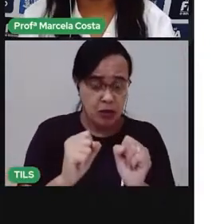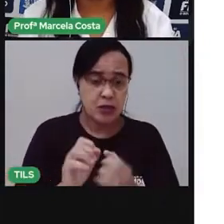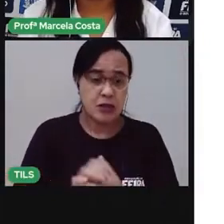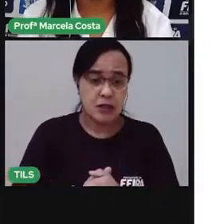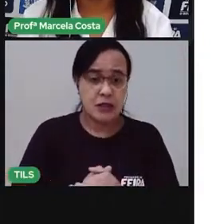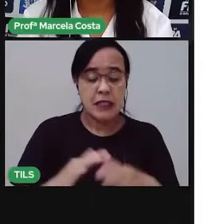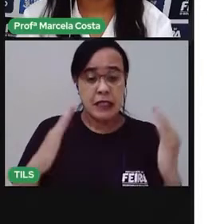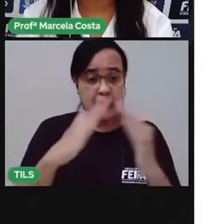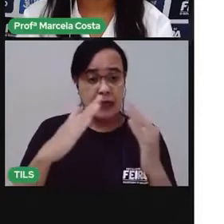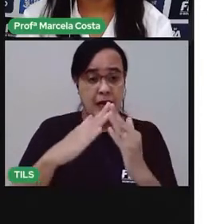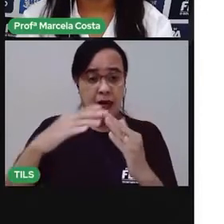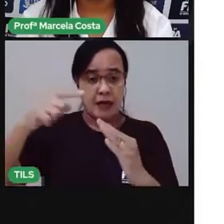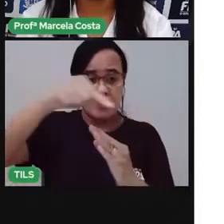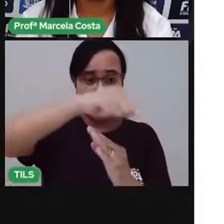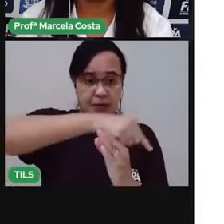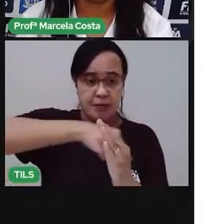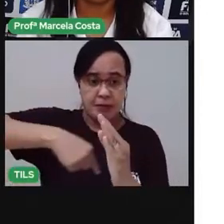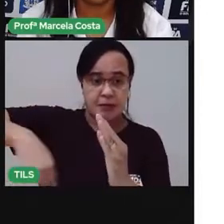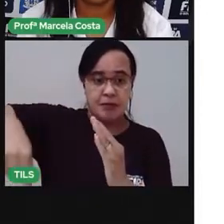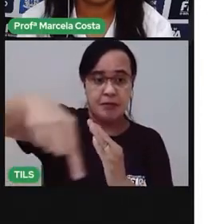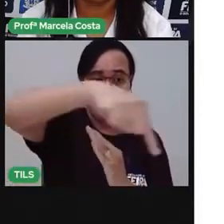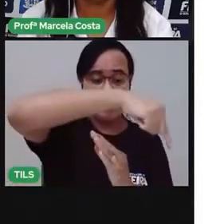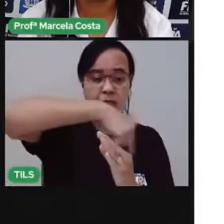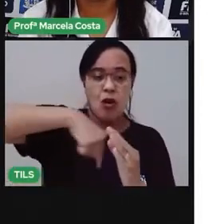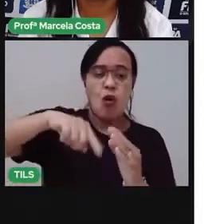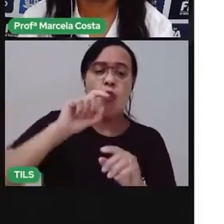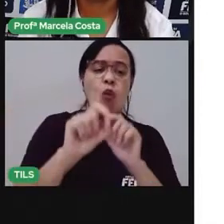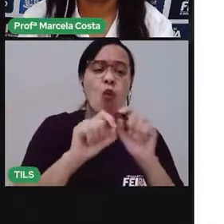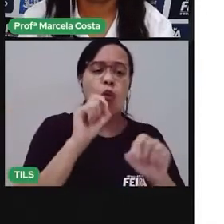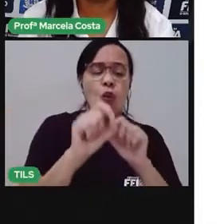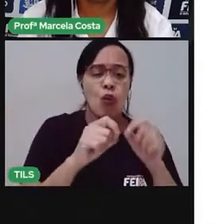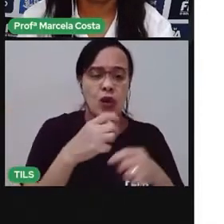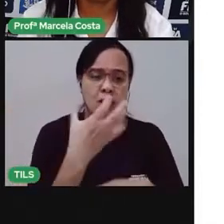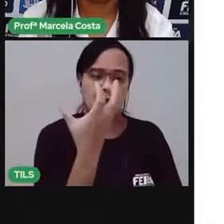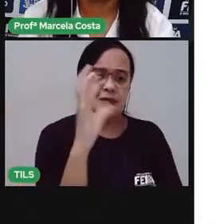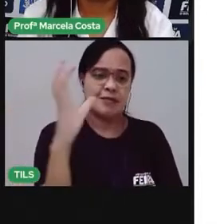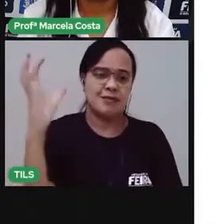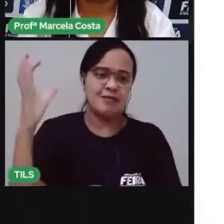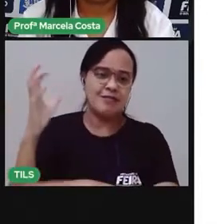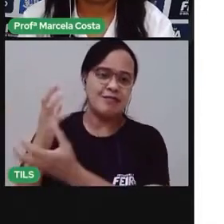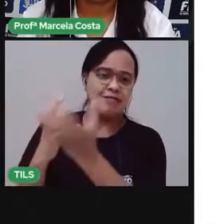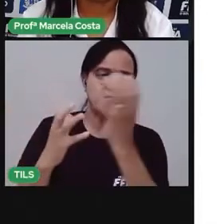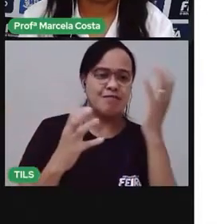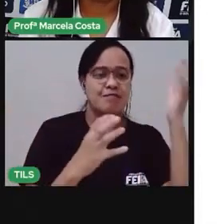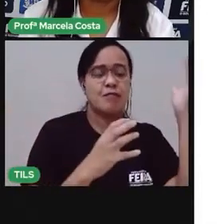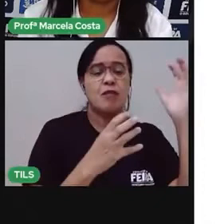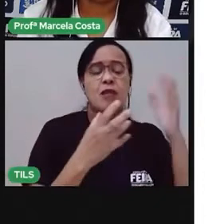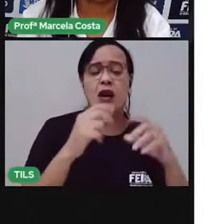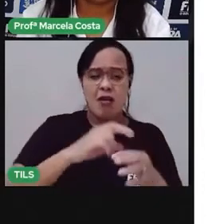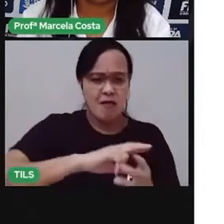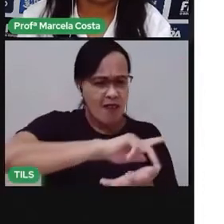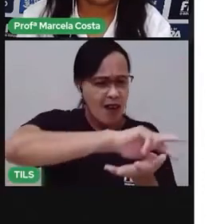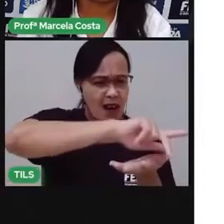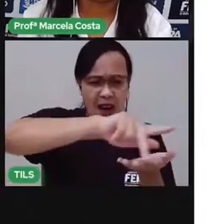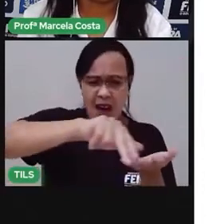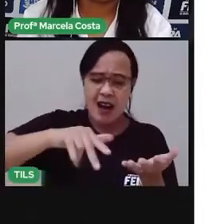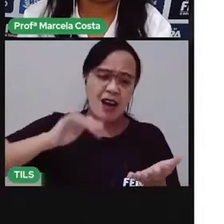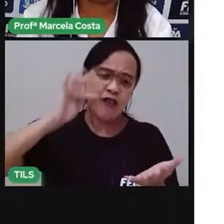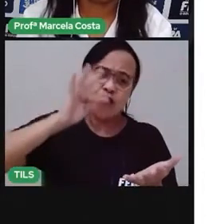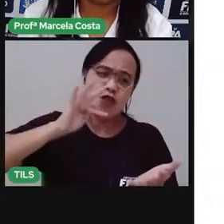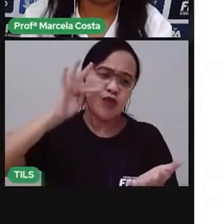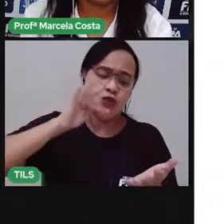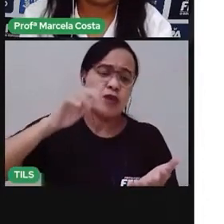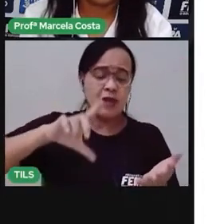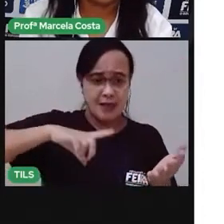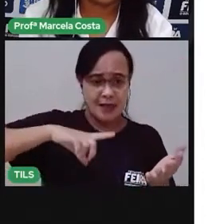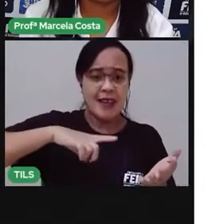plantações. Geralmente, nesses ambientes, nessas casas, tem